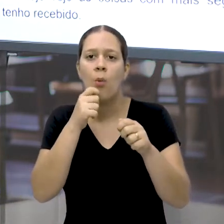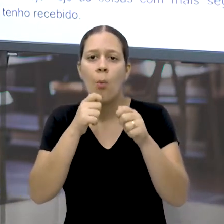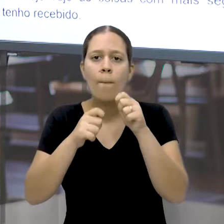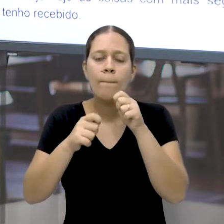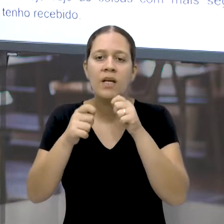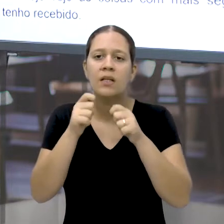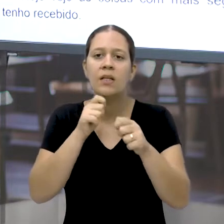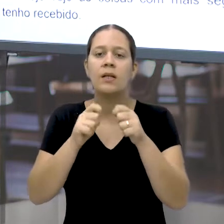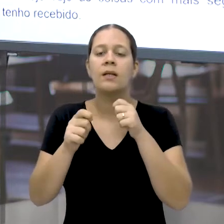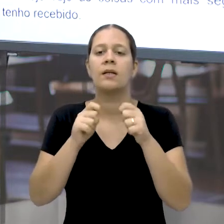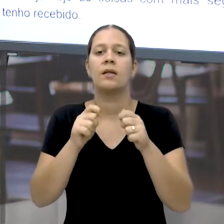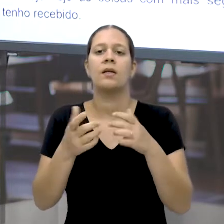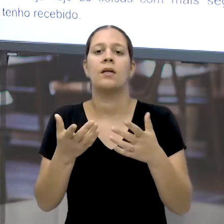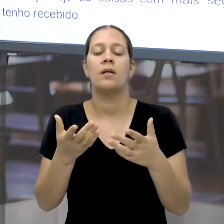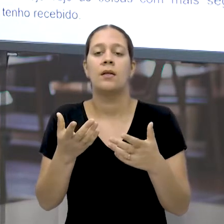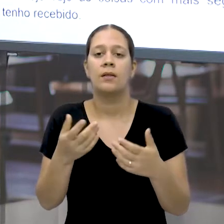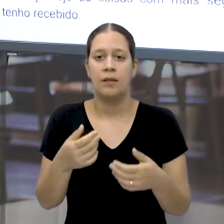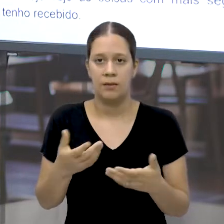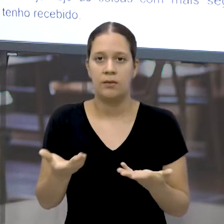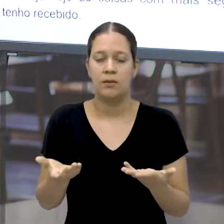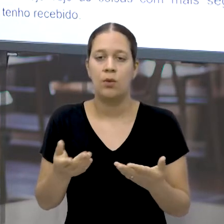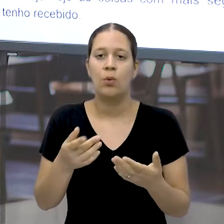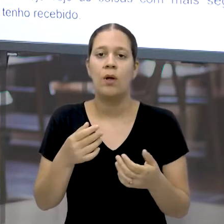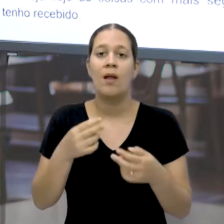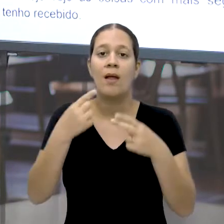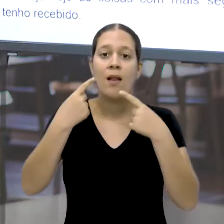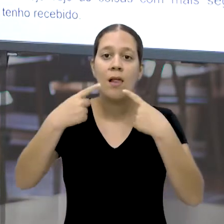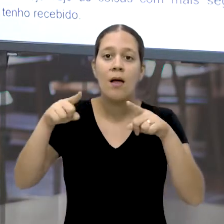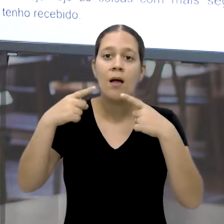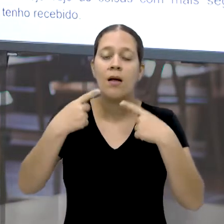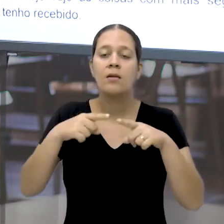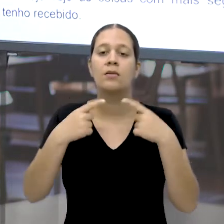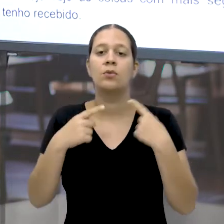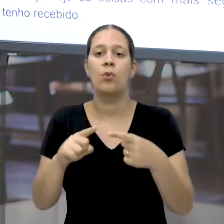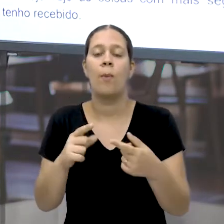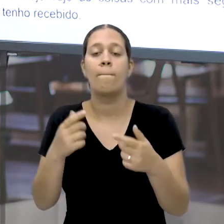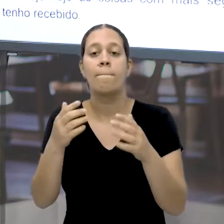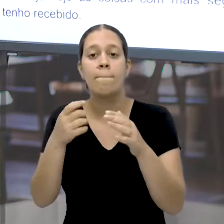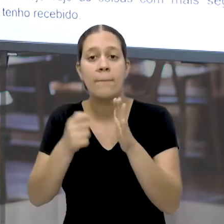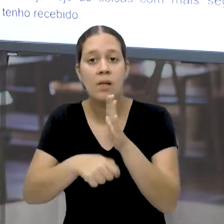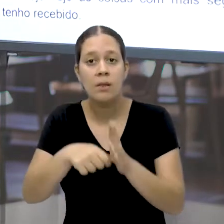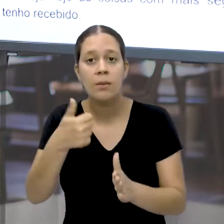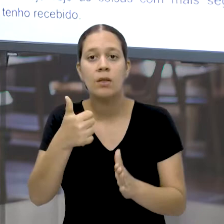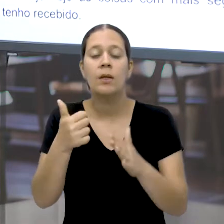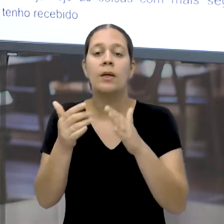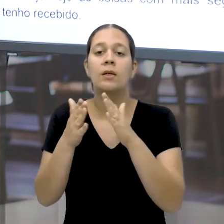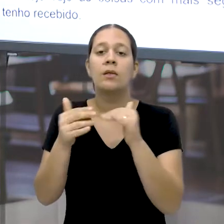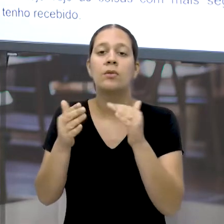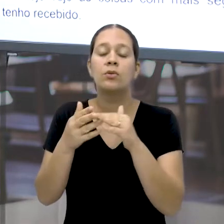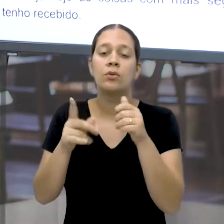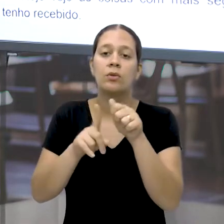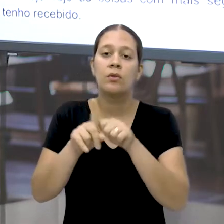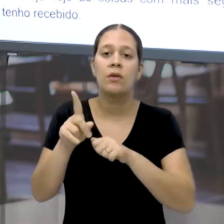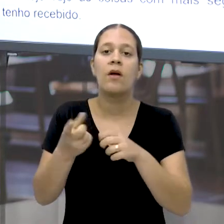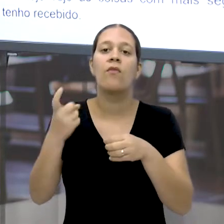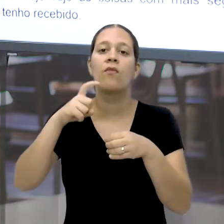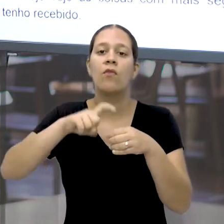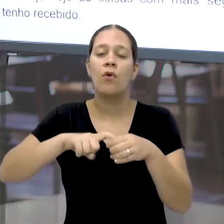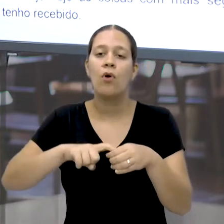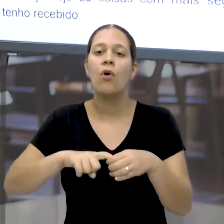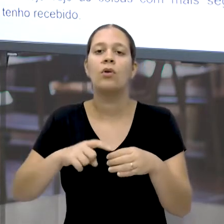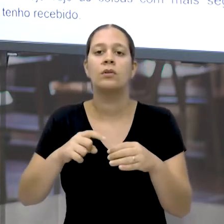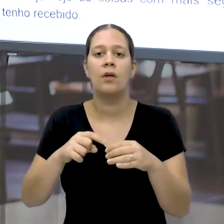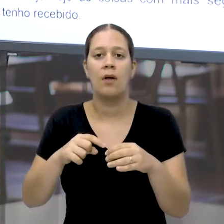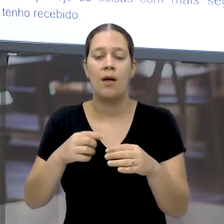Quanto à sua reclamação Vejam que ela primeiro solicitou há alguns meses O retorno das aulas